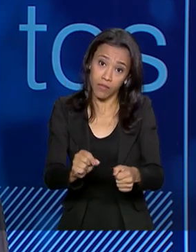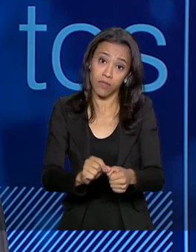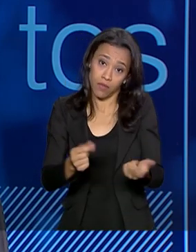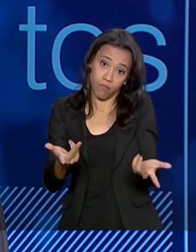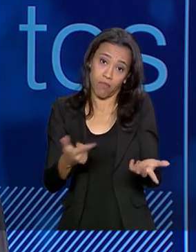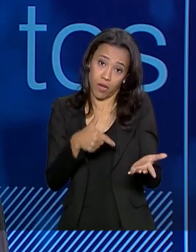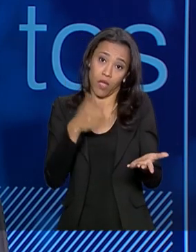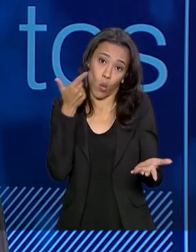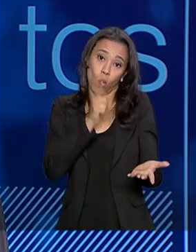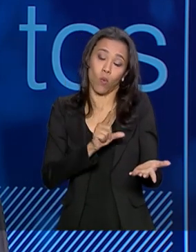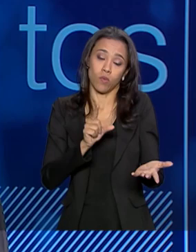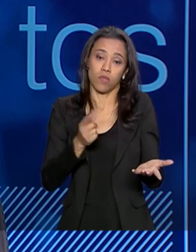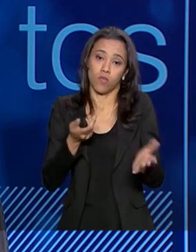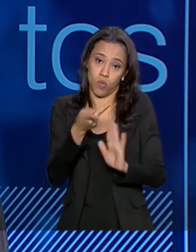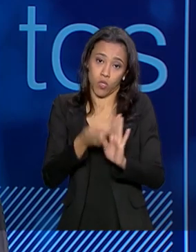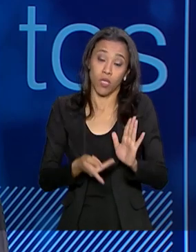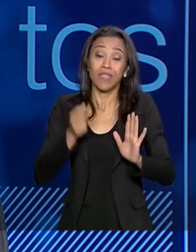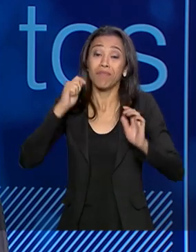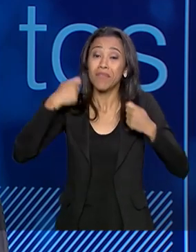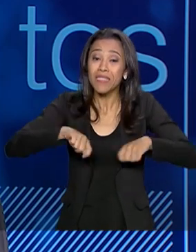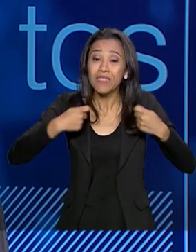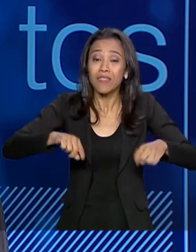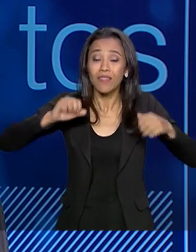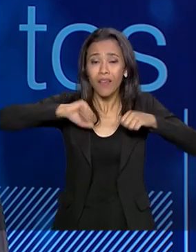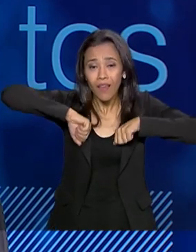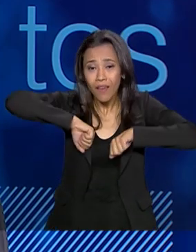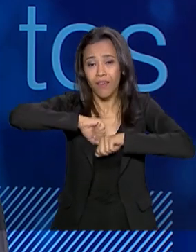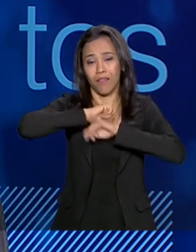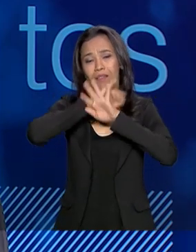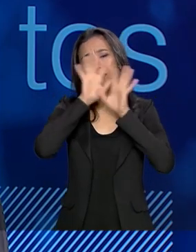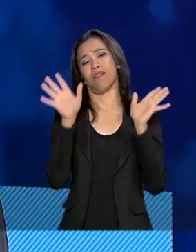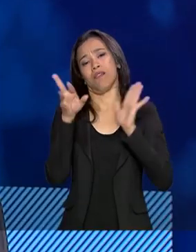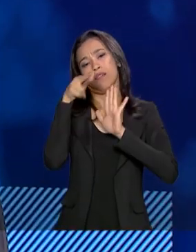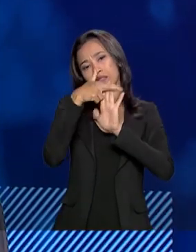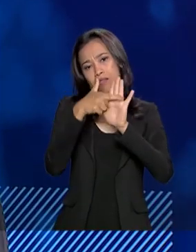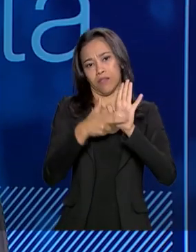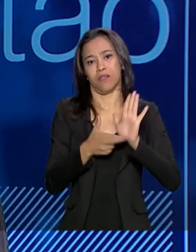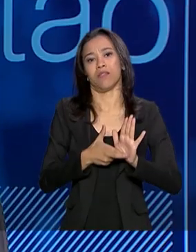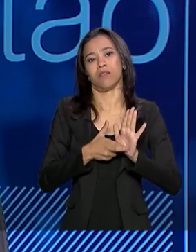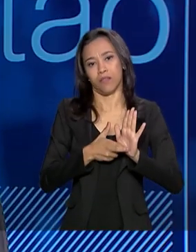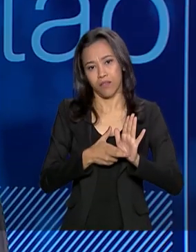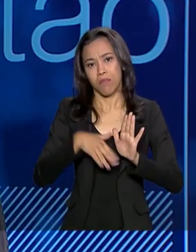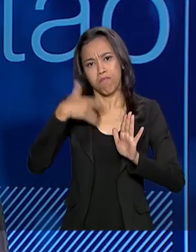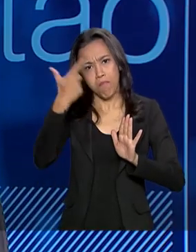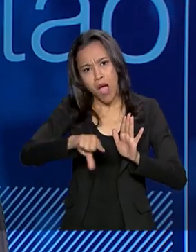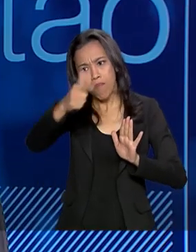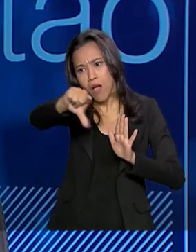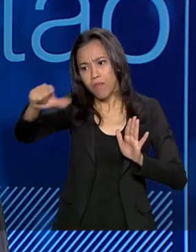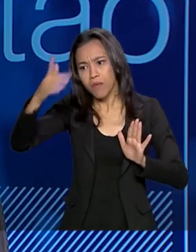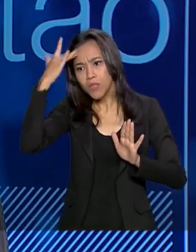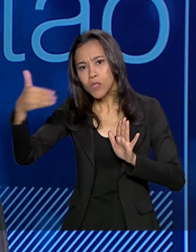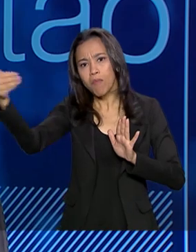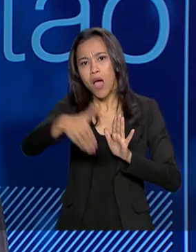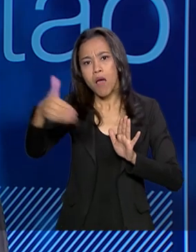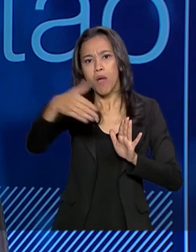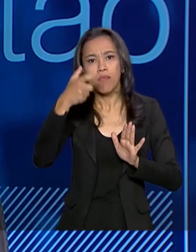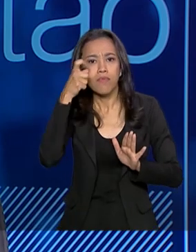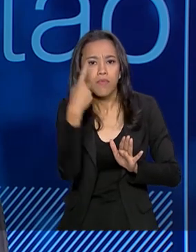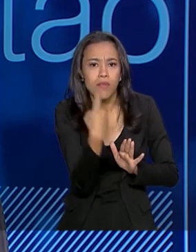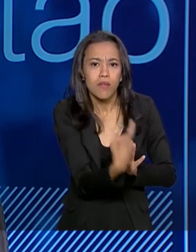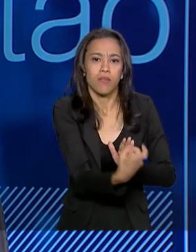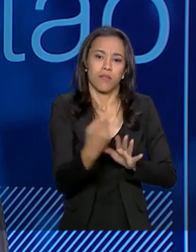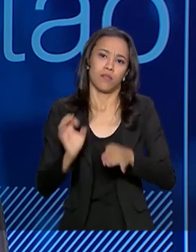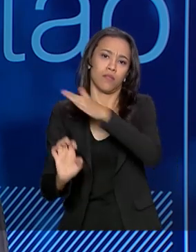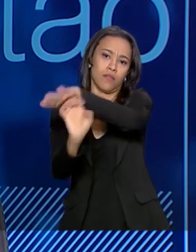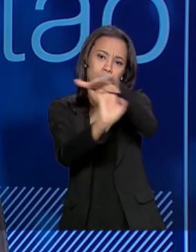empreendimento. Quanto mais claras forem as regras do jogo para o licenciamento ambiental, mais investidores interessados nós teremos, porque nós